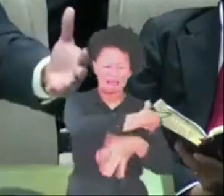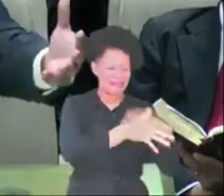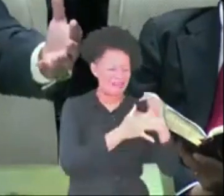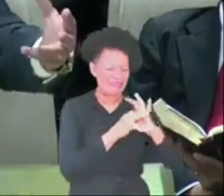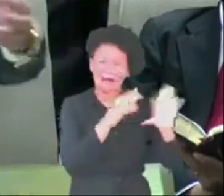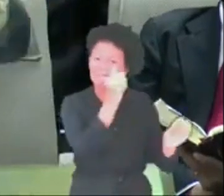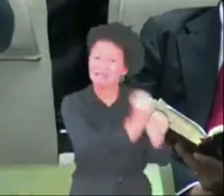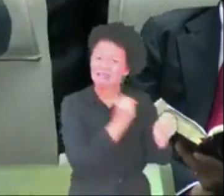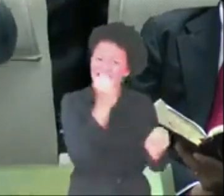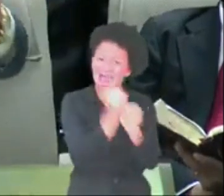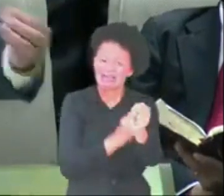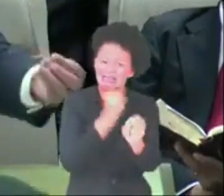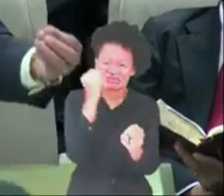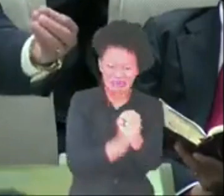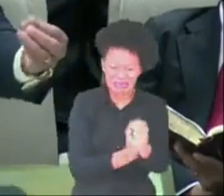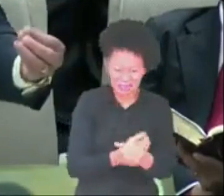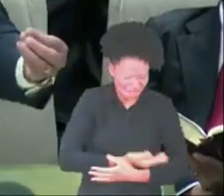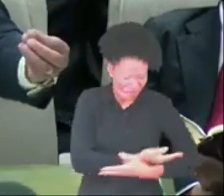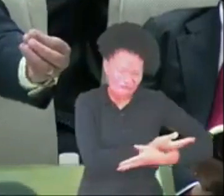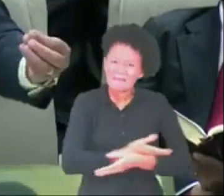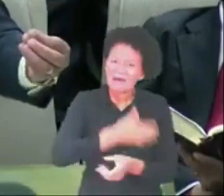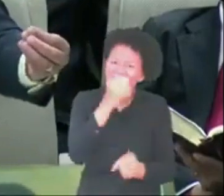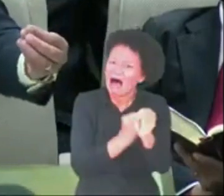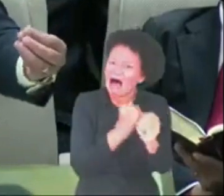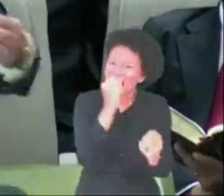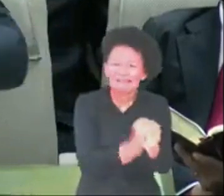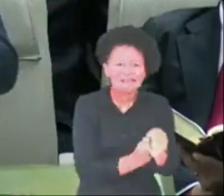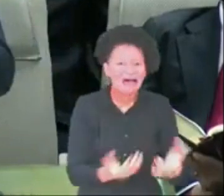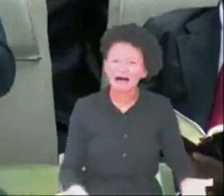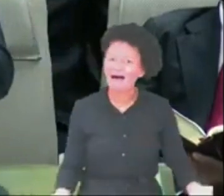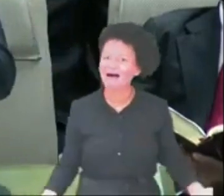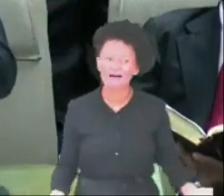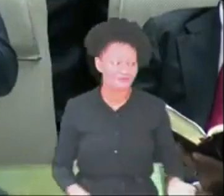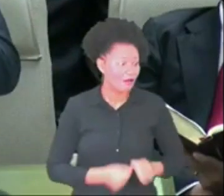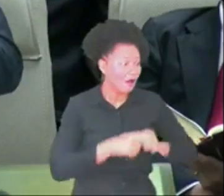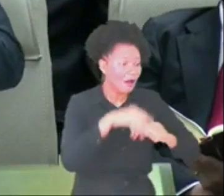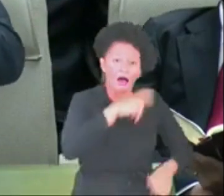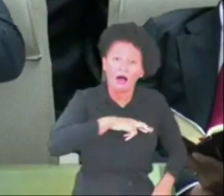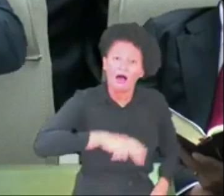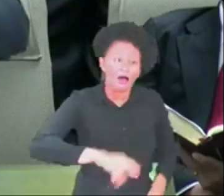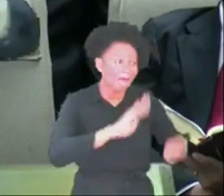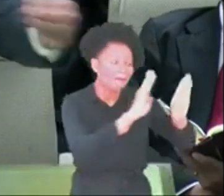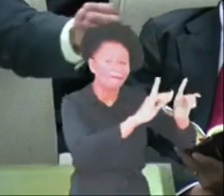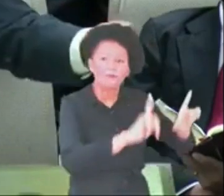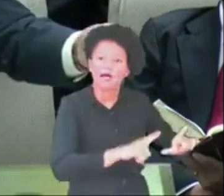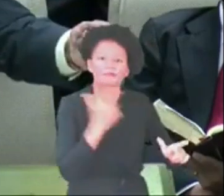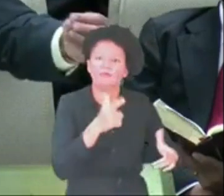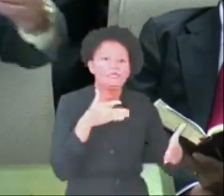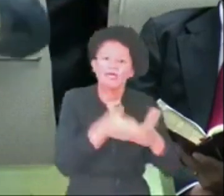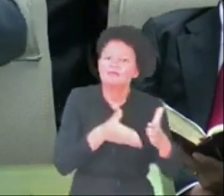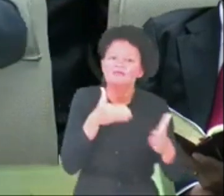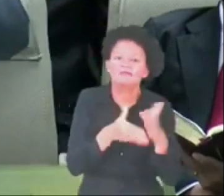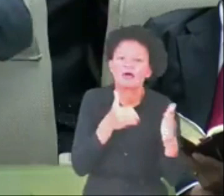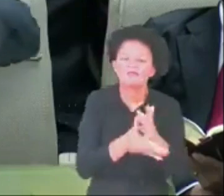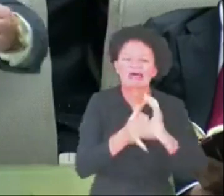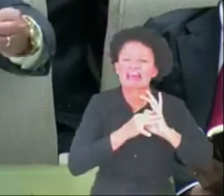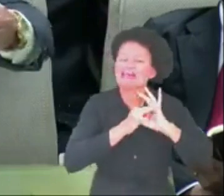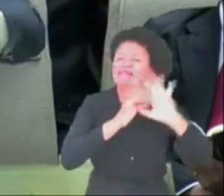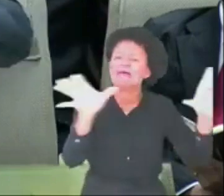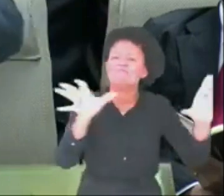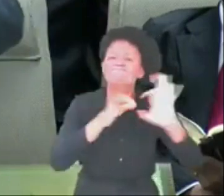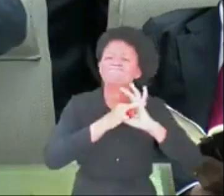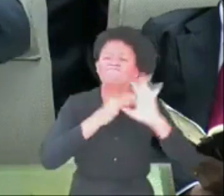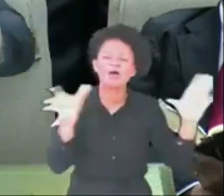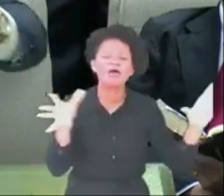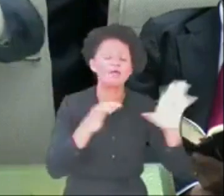assassina. Assassinava bebês. A religião de Baal não tinha limites. A promiscuidade